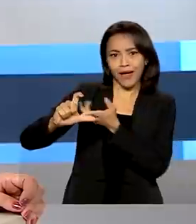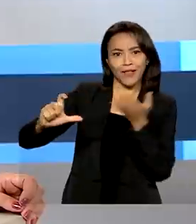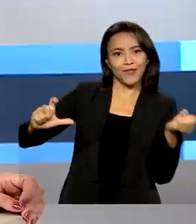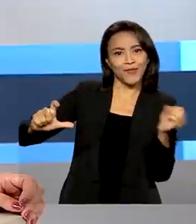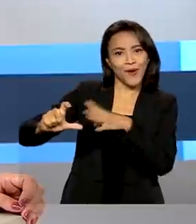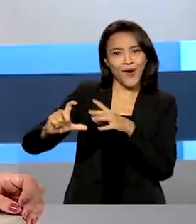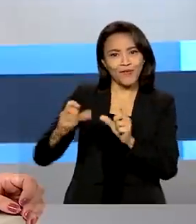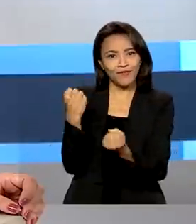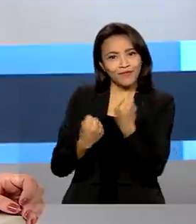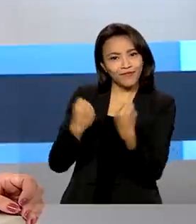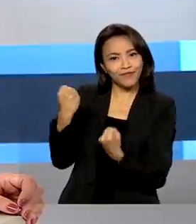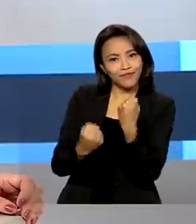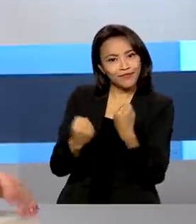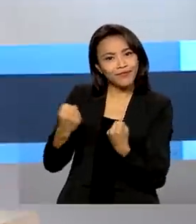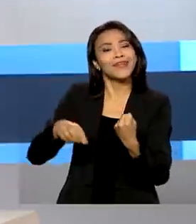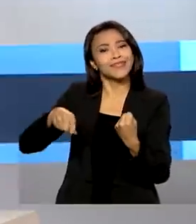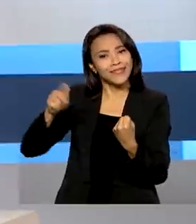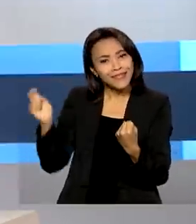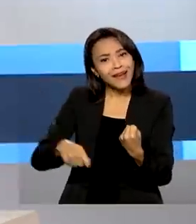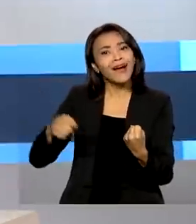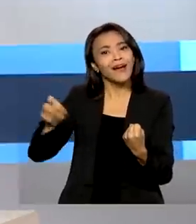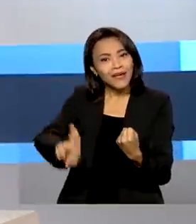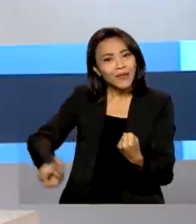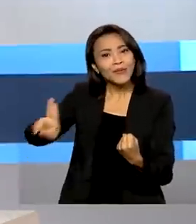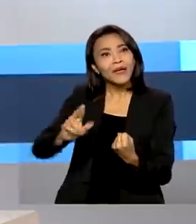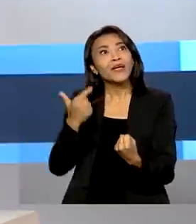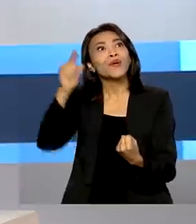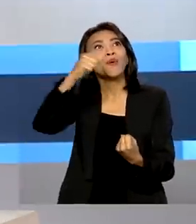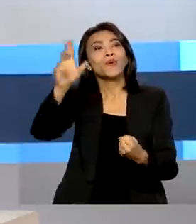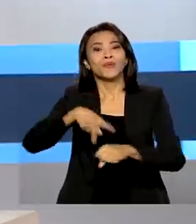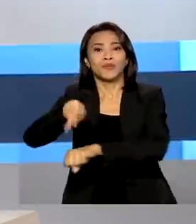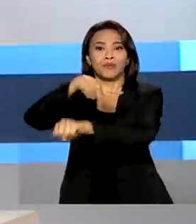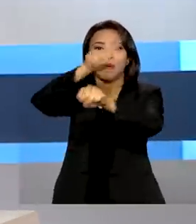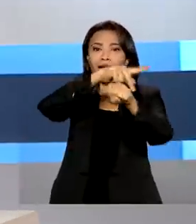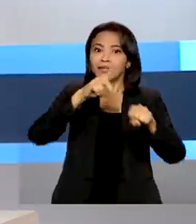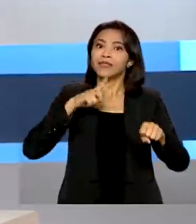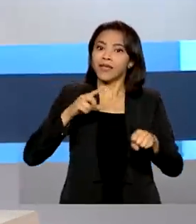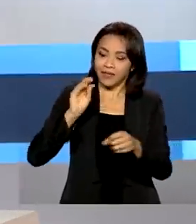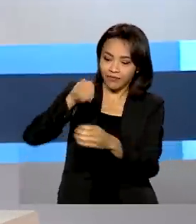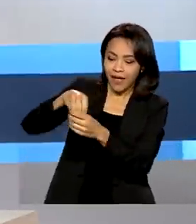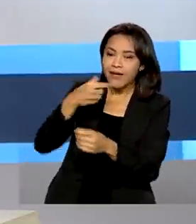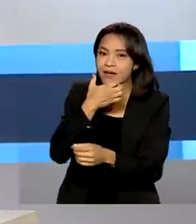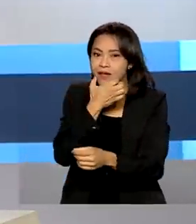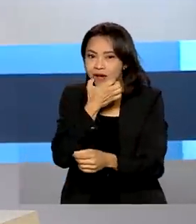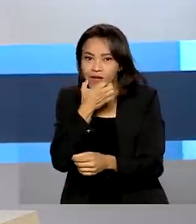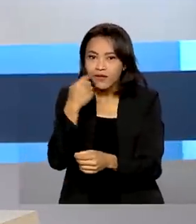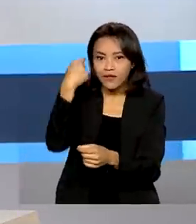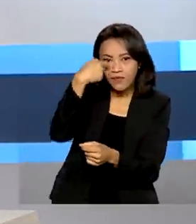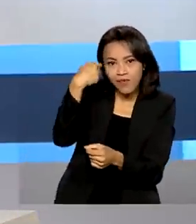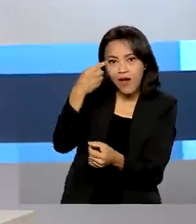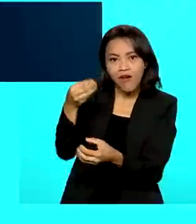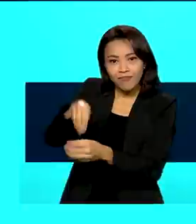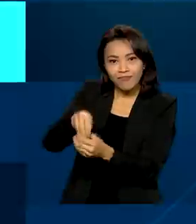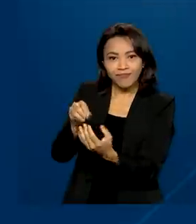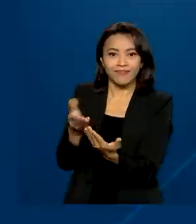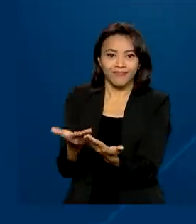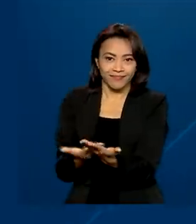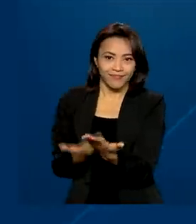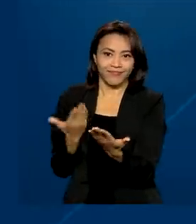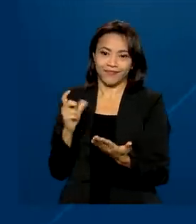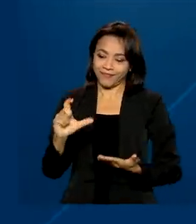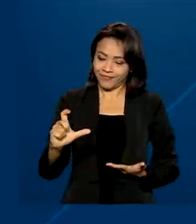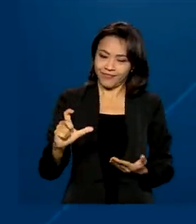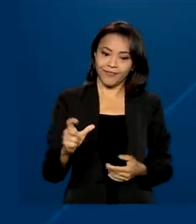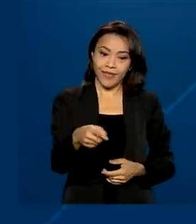de Habilitação, que poderá ser usada em outros países, já que tem tradução em inglês e espanhol. A